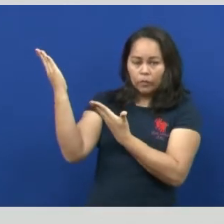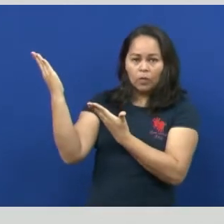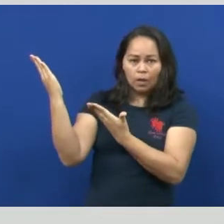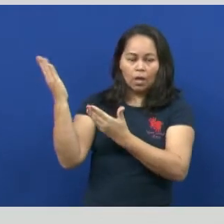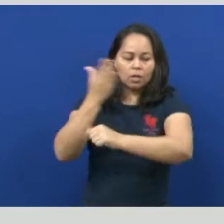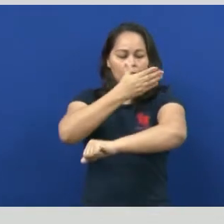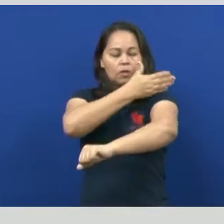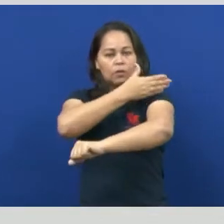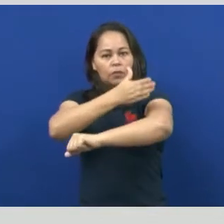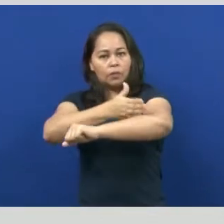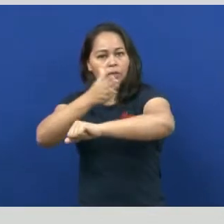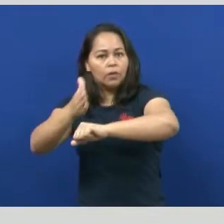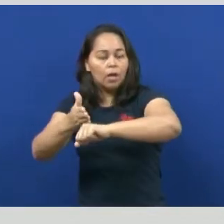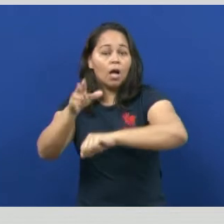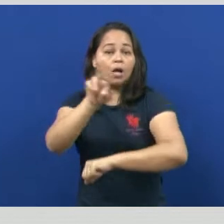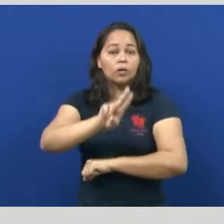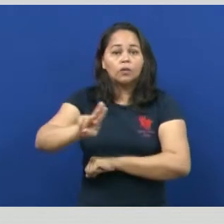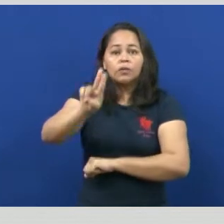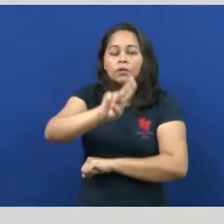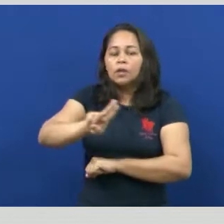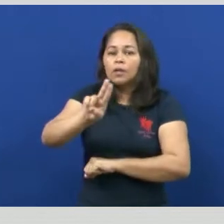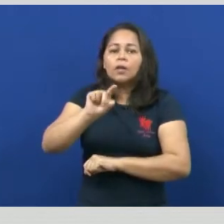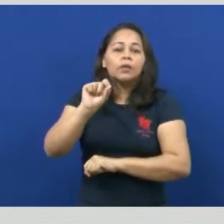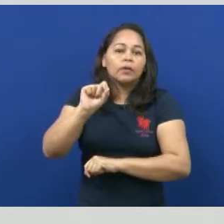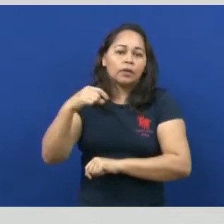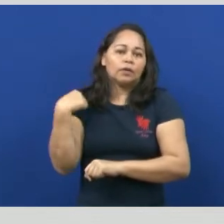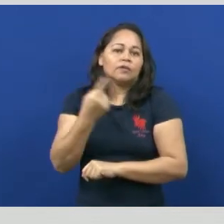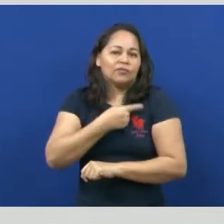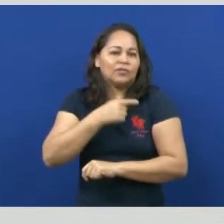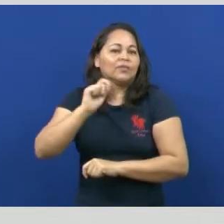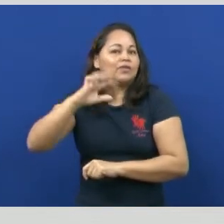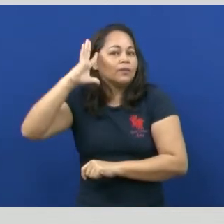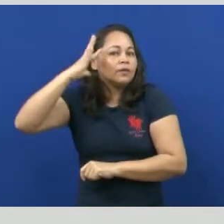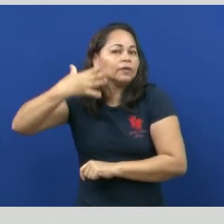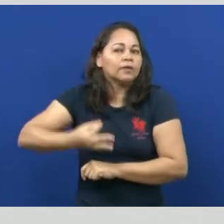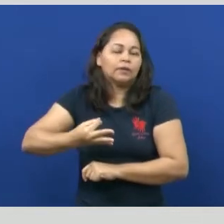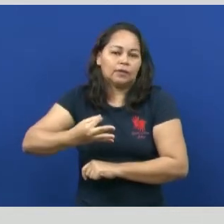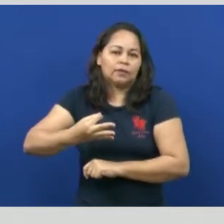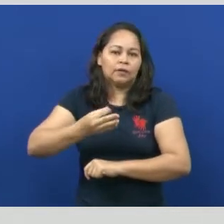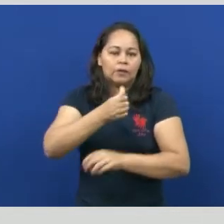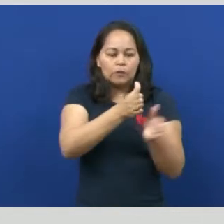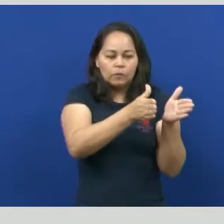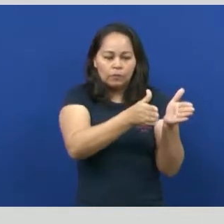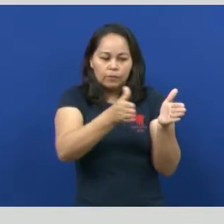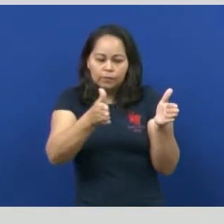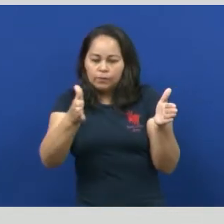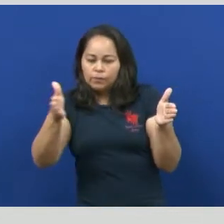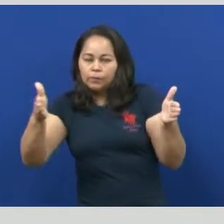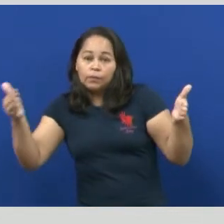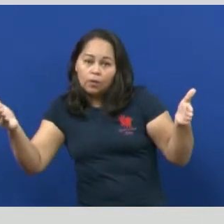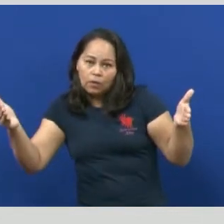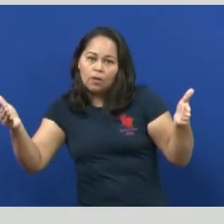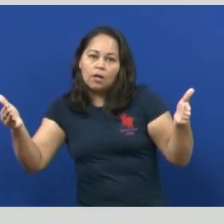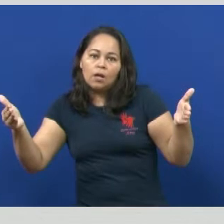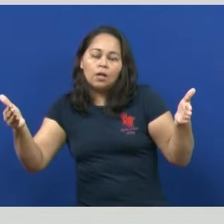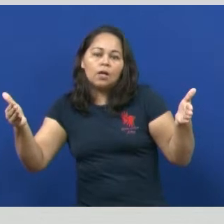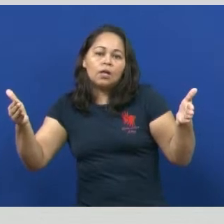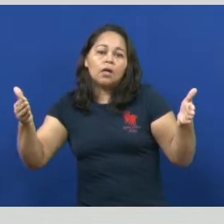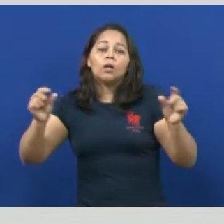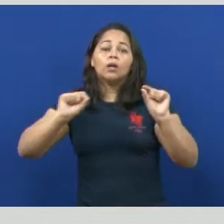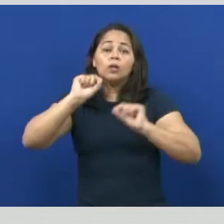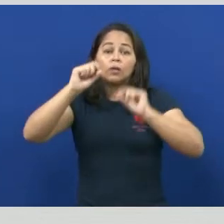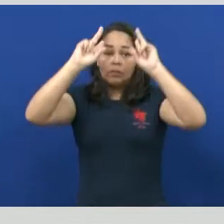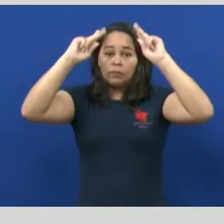eu disse para vocês, ela é usada para que a gente tenha aí essa compreensão dessa linha, dessa progressão da humanidade,